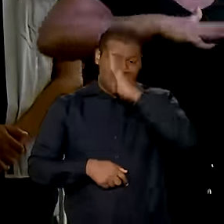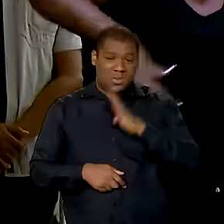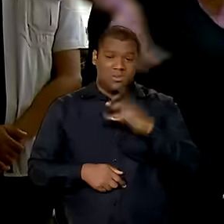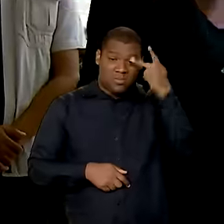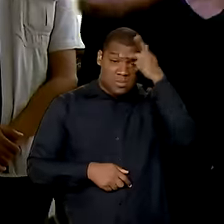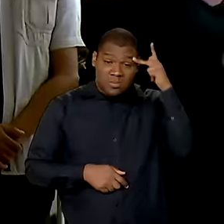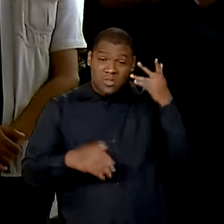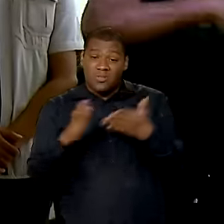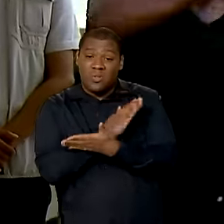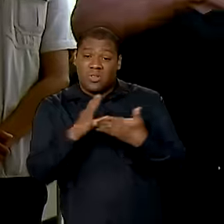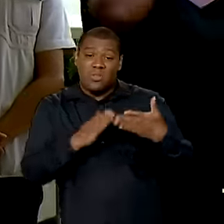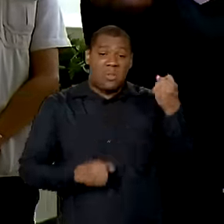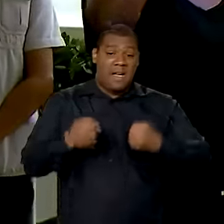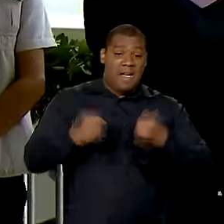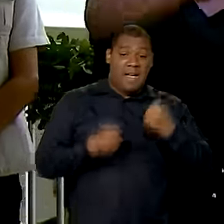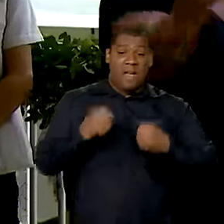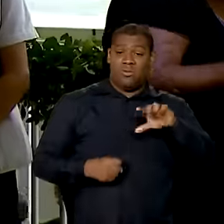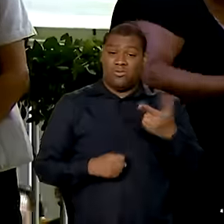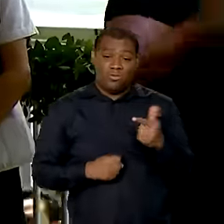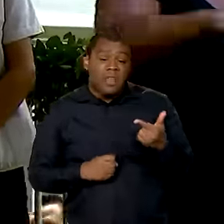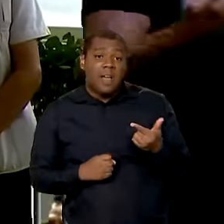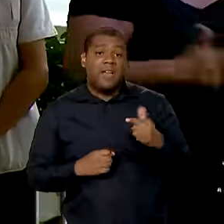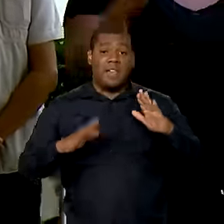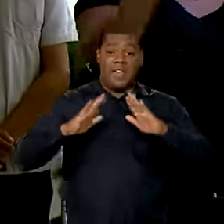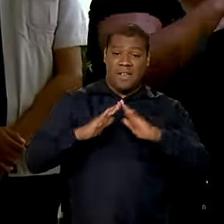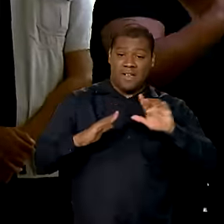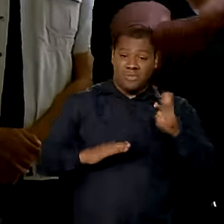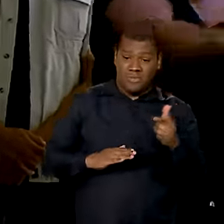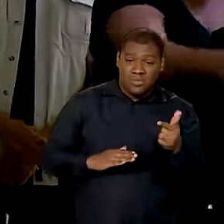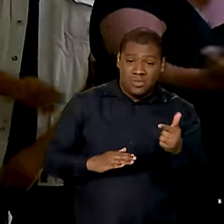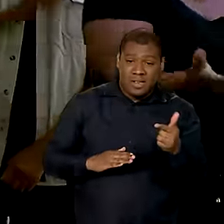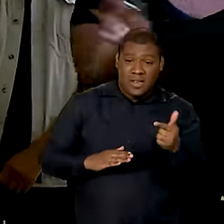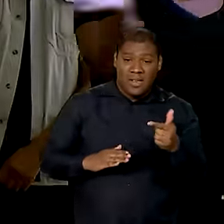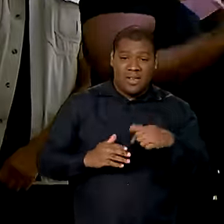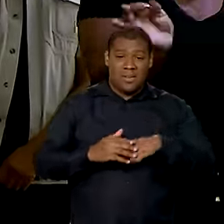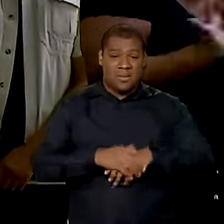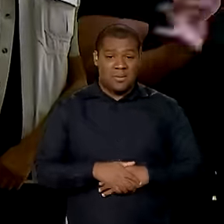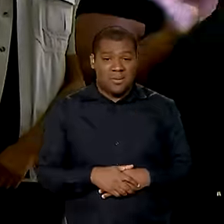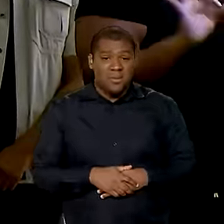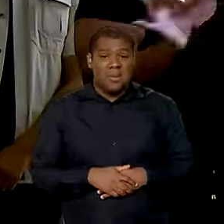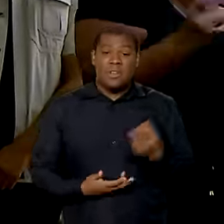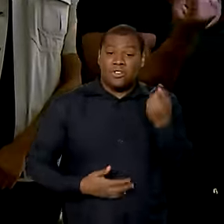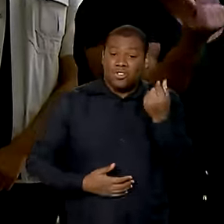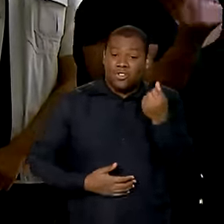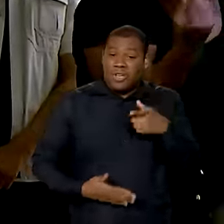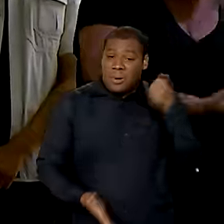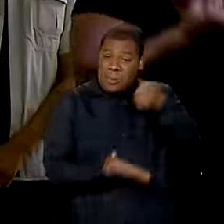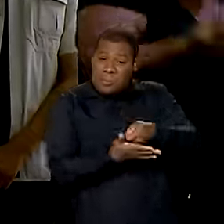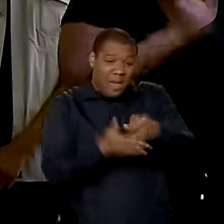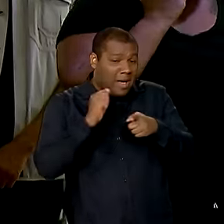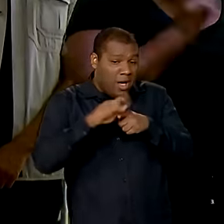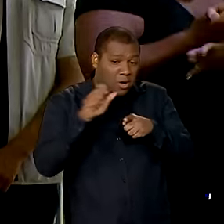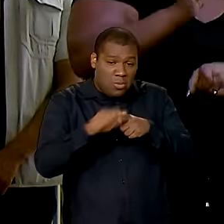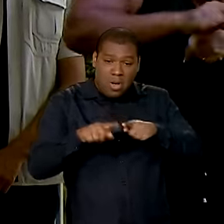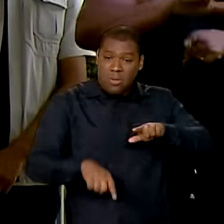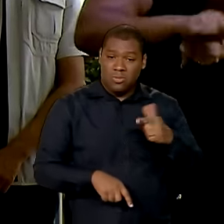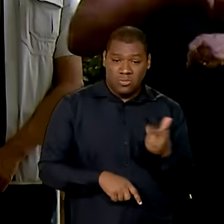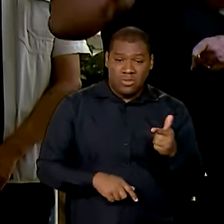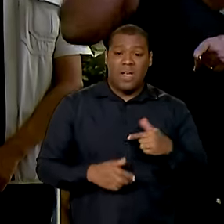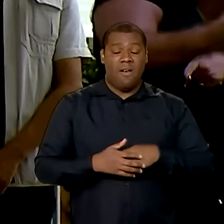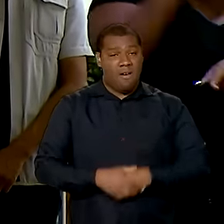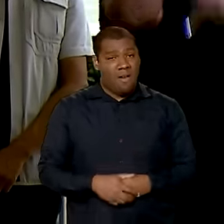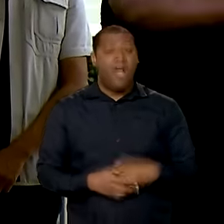que não tem carro, que não tem casa e que não tem sequer dinheiro para pagar aluguel. É dessa